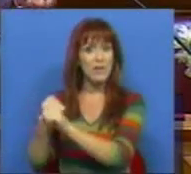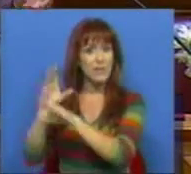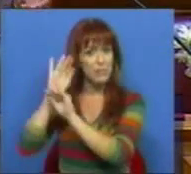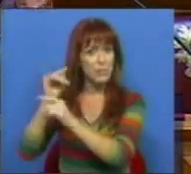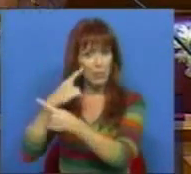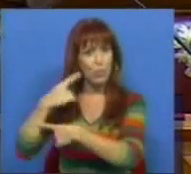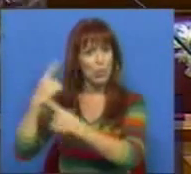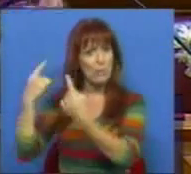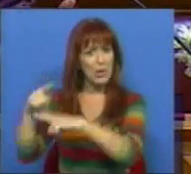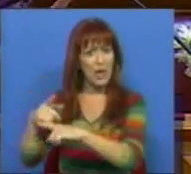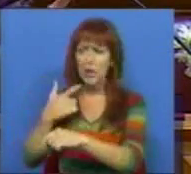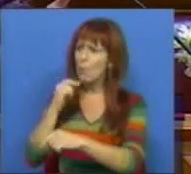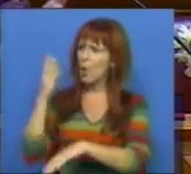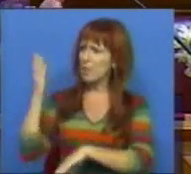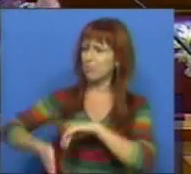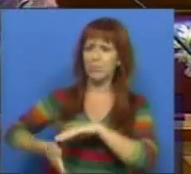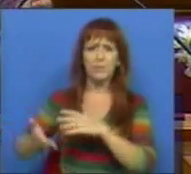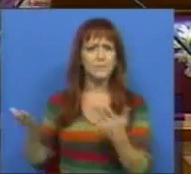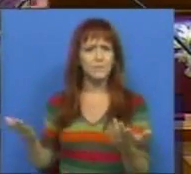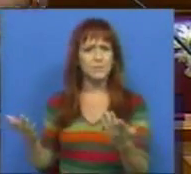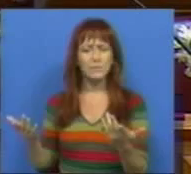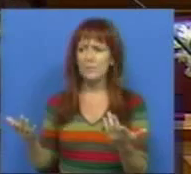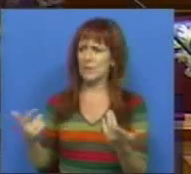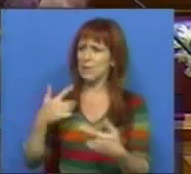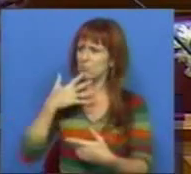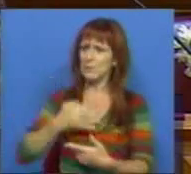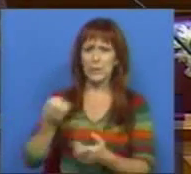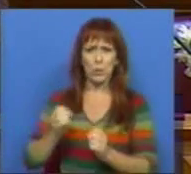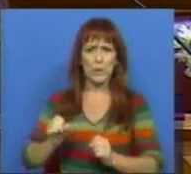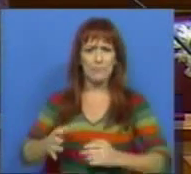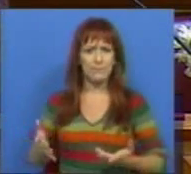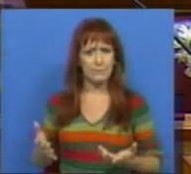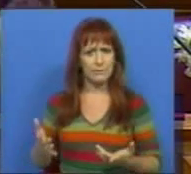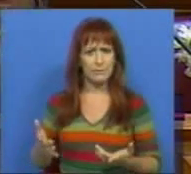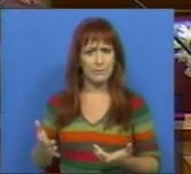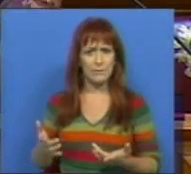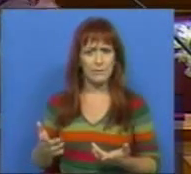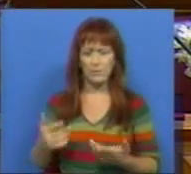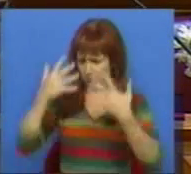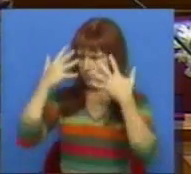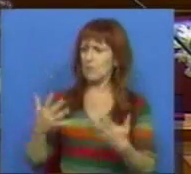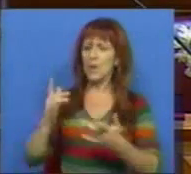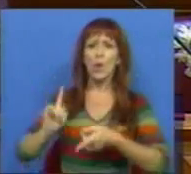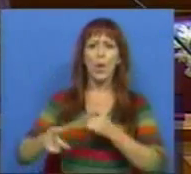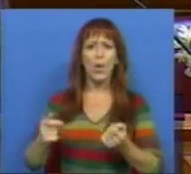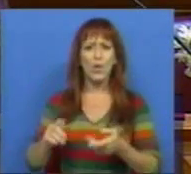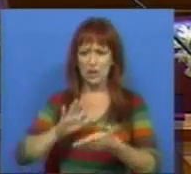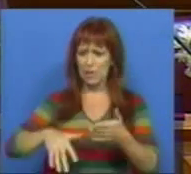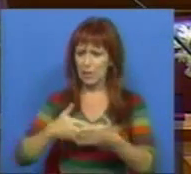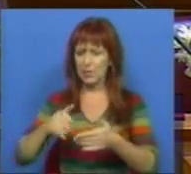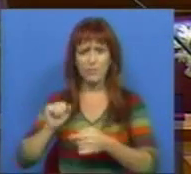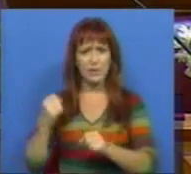educativo público e que não podem, de um momento para o outro, ficar totalmente surpreendidos naquilo que é a